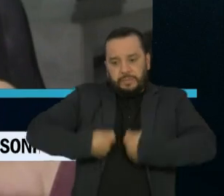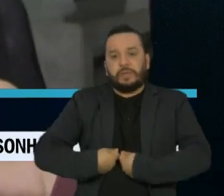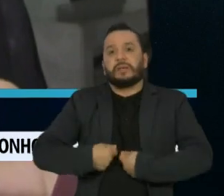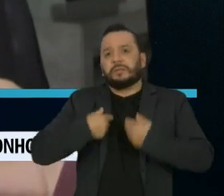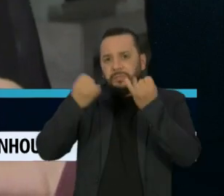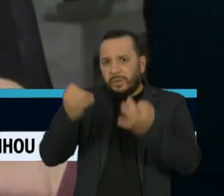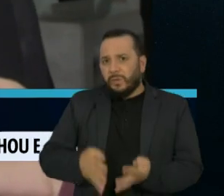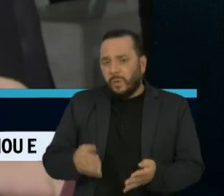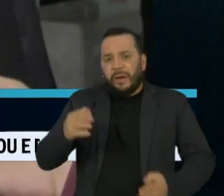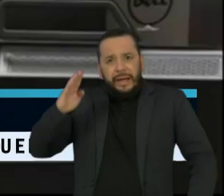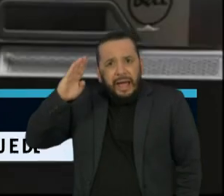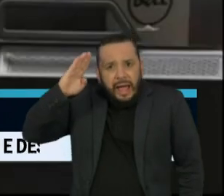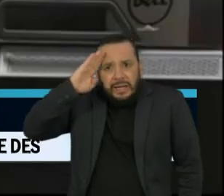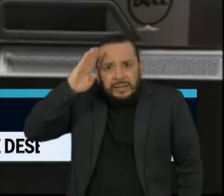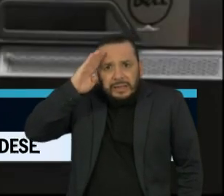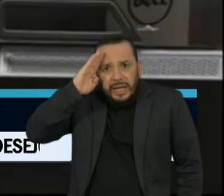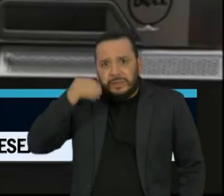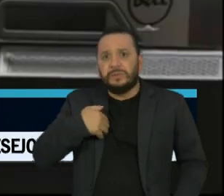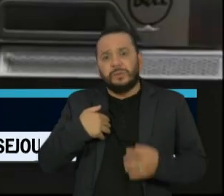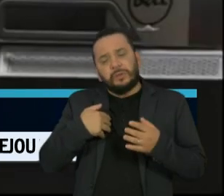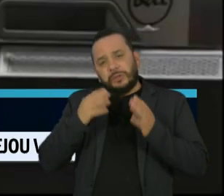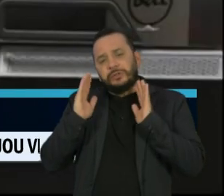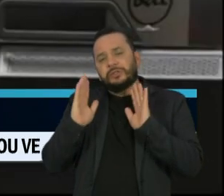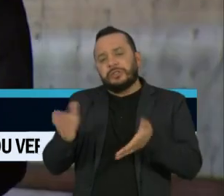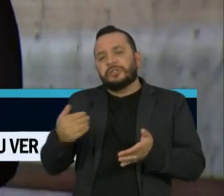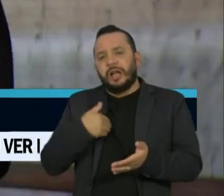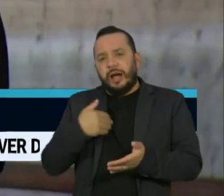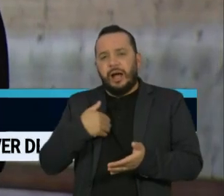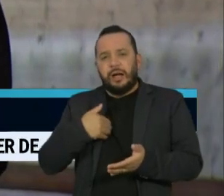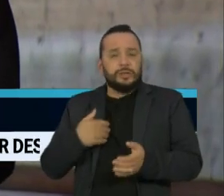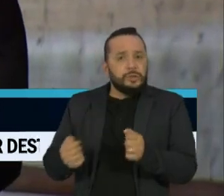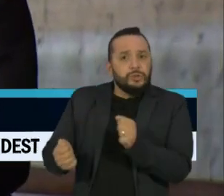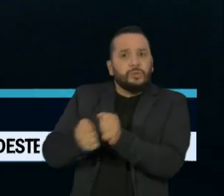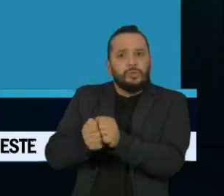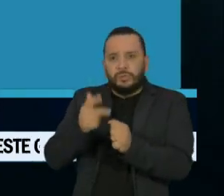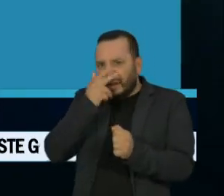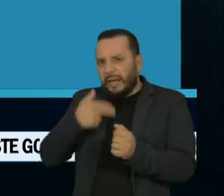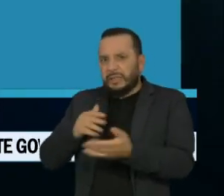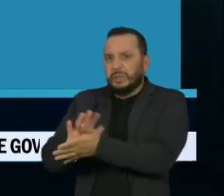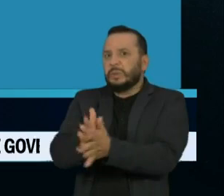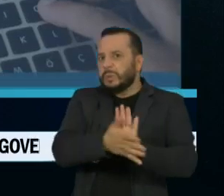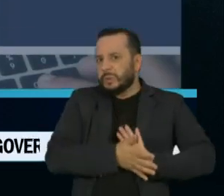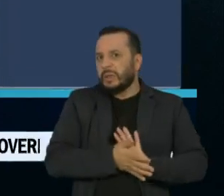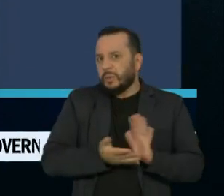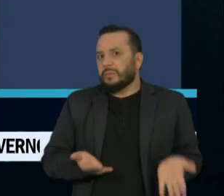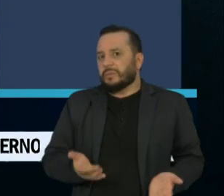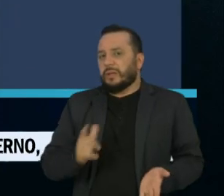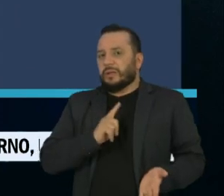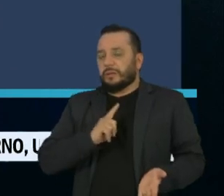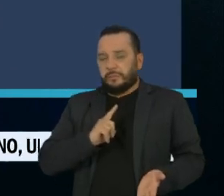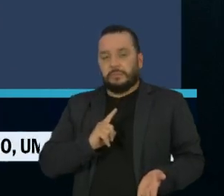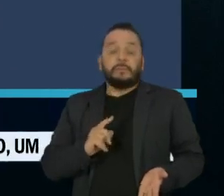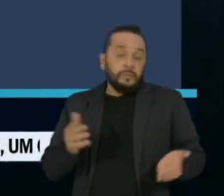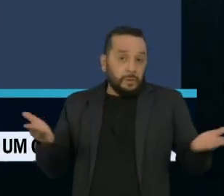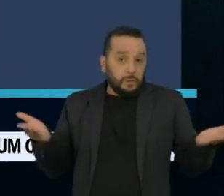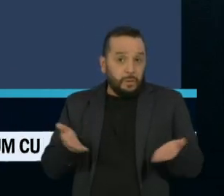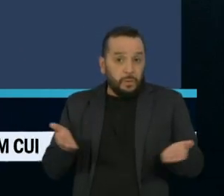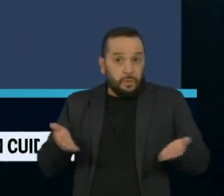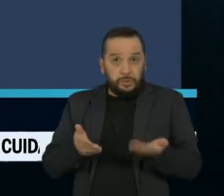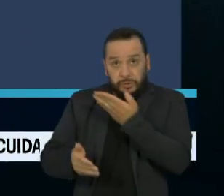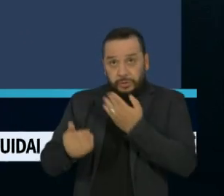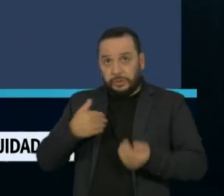associou a um genocídio. Hoje, o interino foi elogiado pelo presidente. No Twitter, Jair Bolsonaro disse que